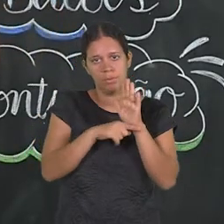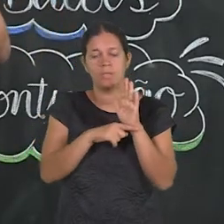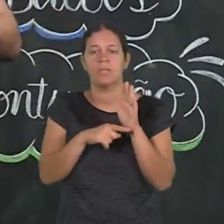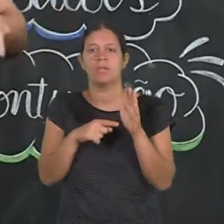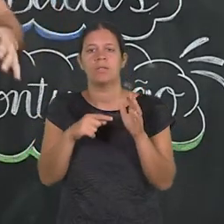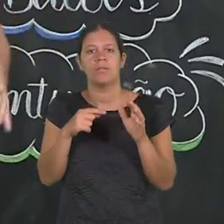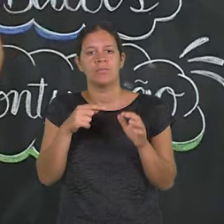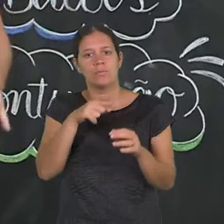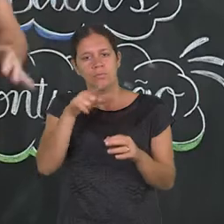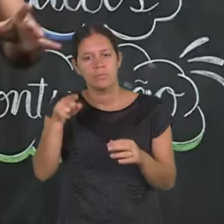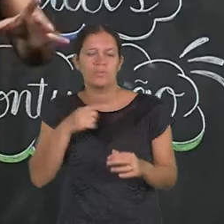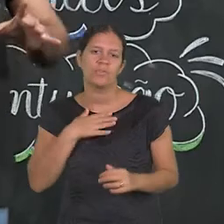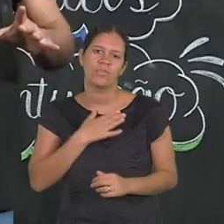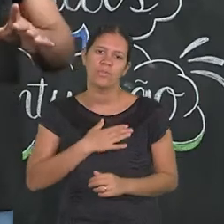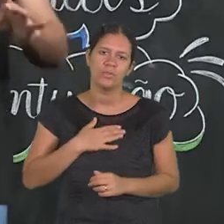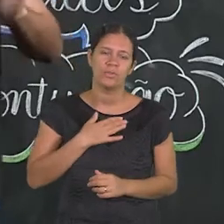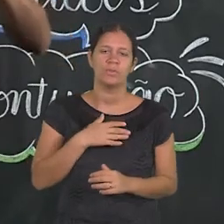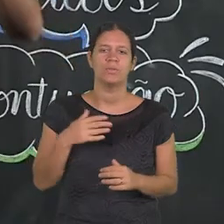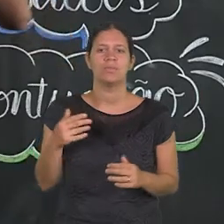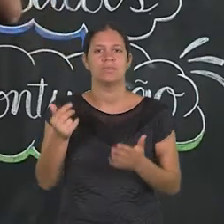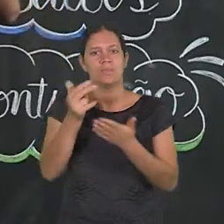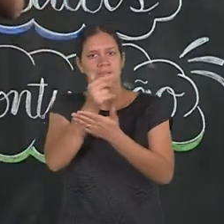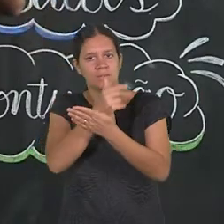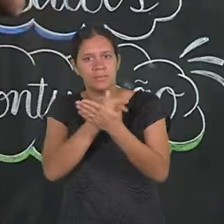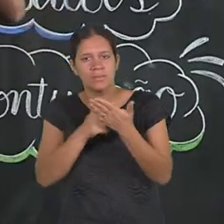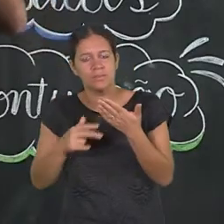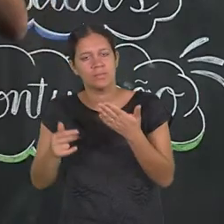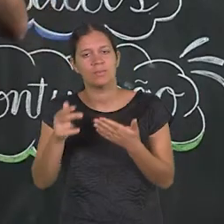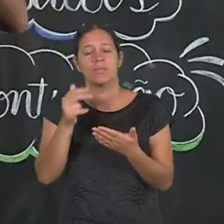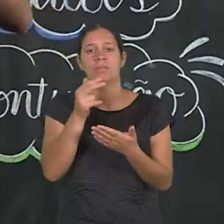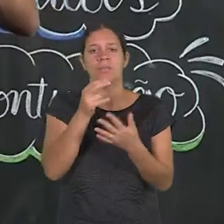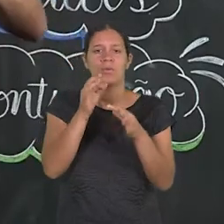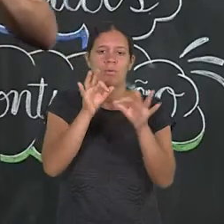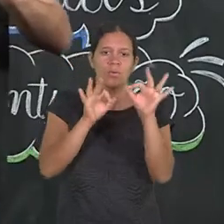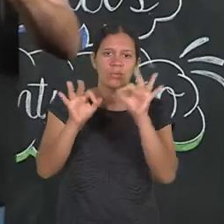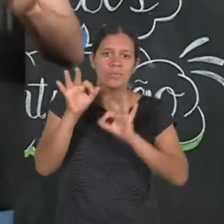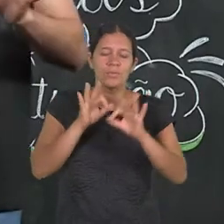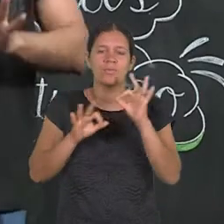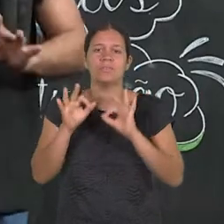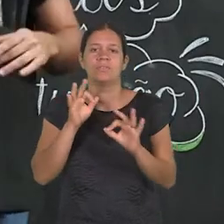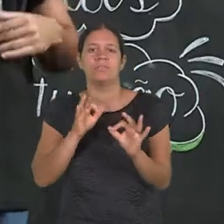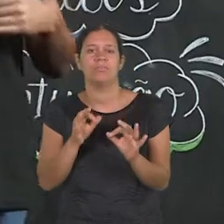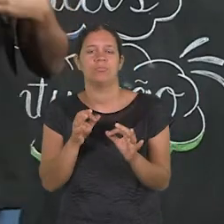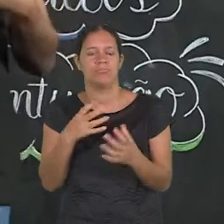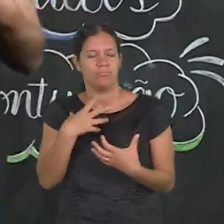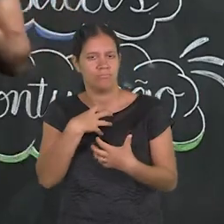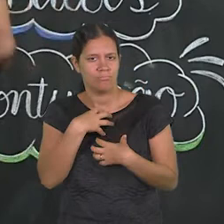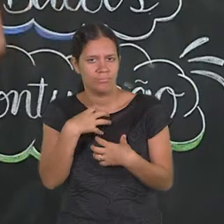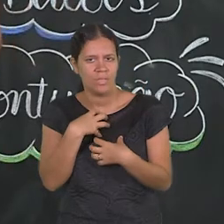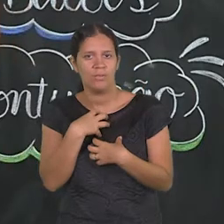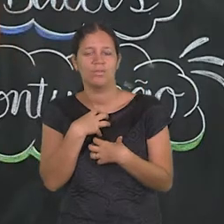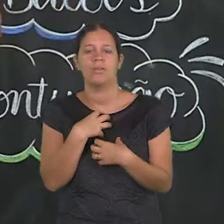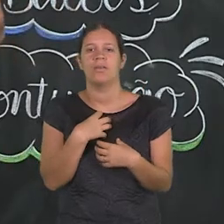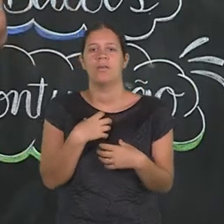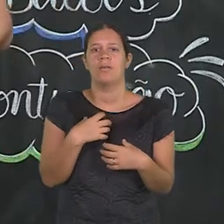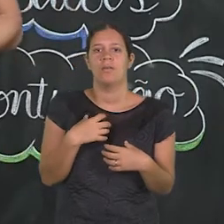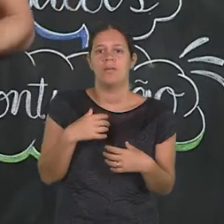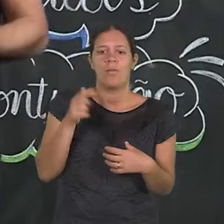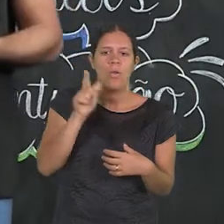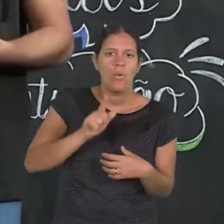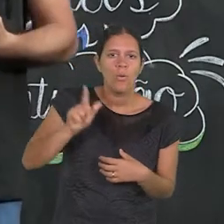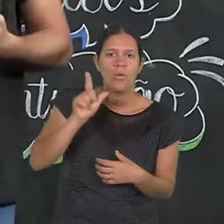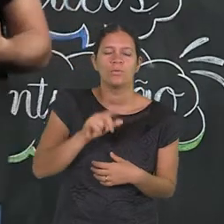Por isso, quem curte desenhar já aprende desde cedo que é preciso ordenar esses desenhos de uma forma que faça sentido, de uma forma